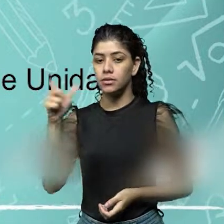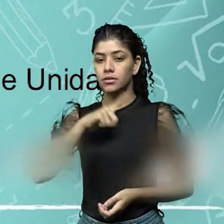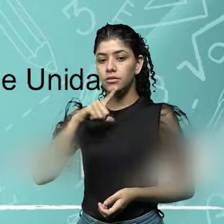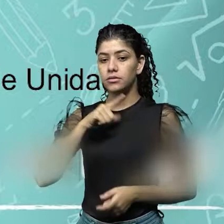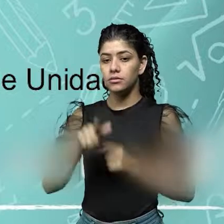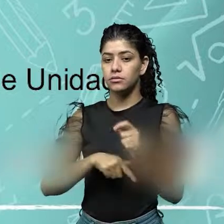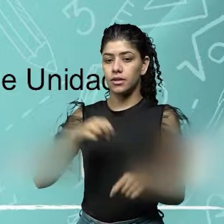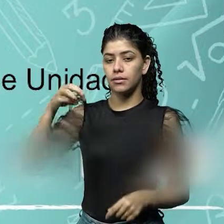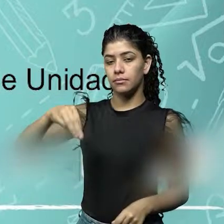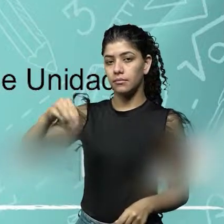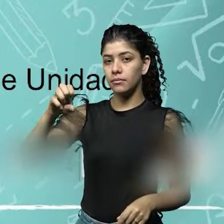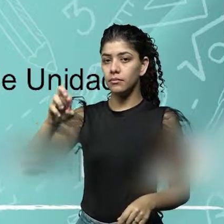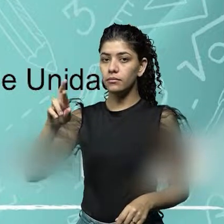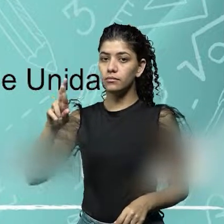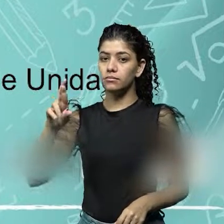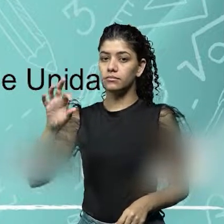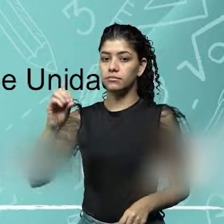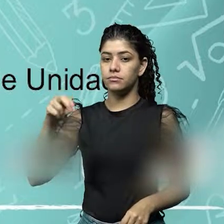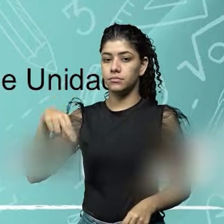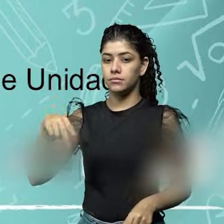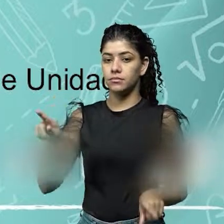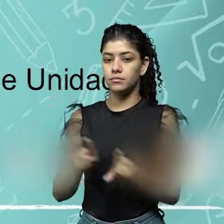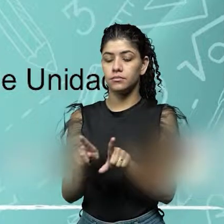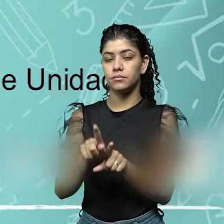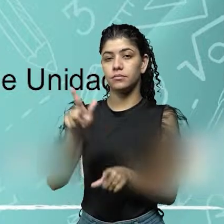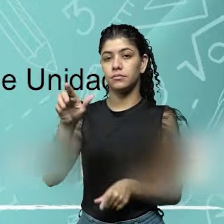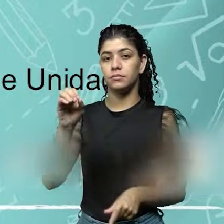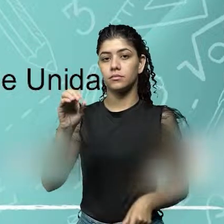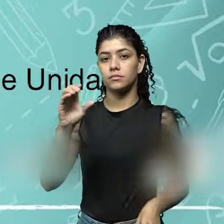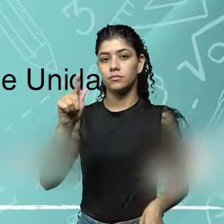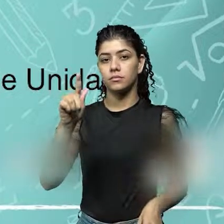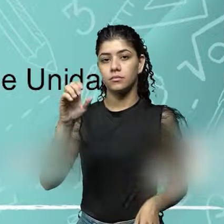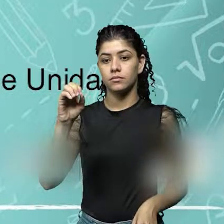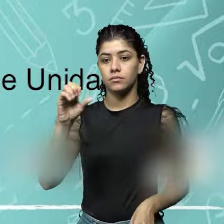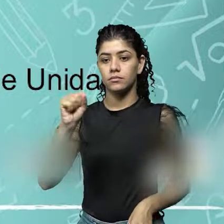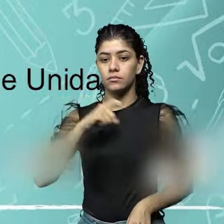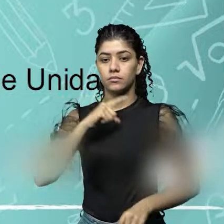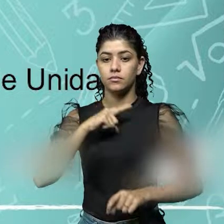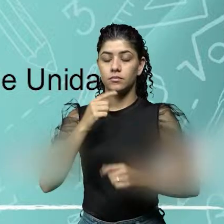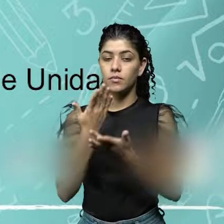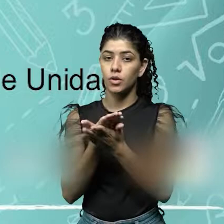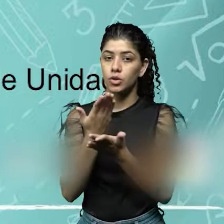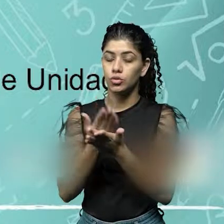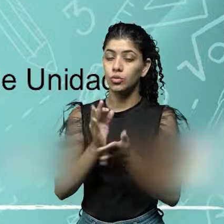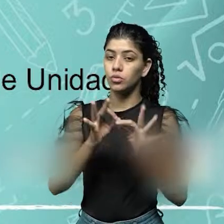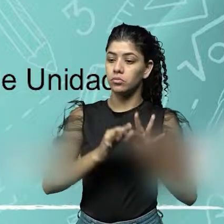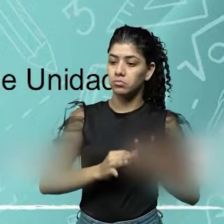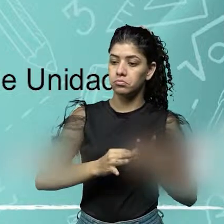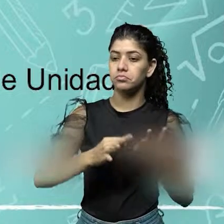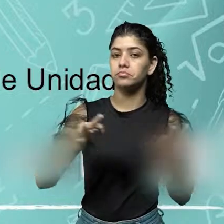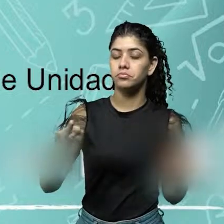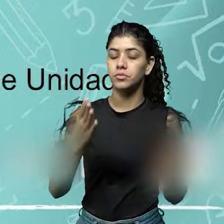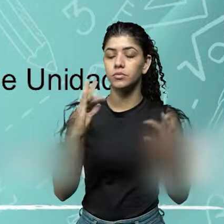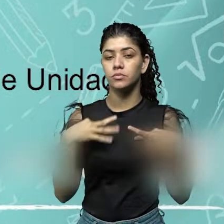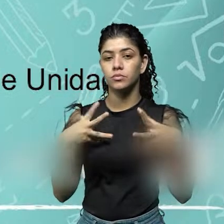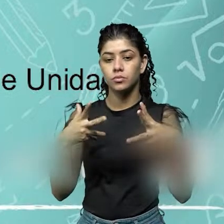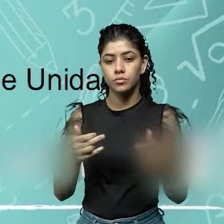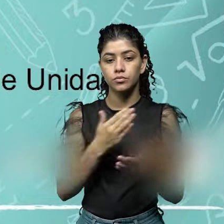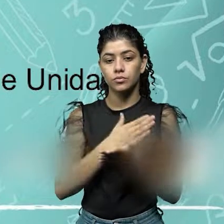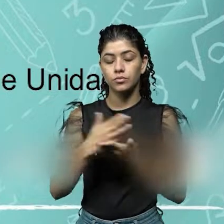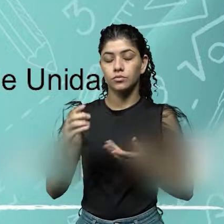grego metron e logos, que significa literalmente o estudo da medida. Tudo começou com a